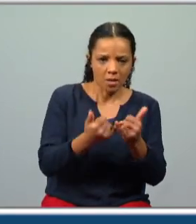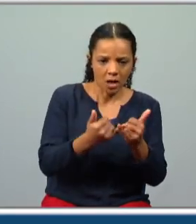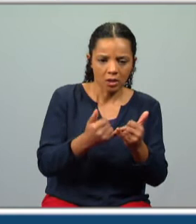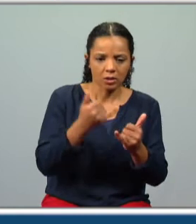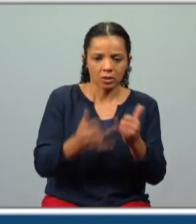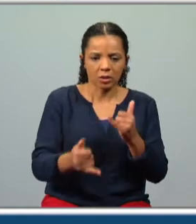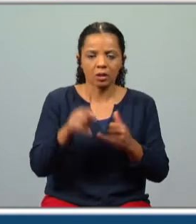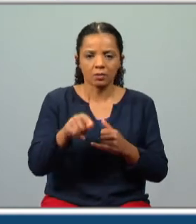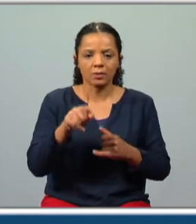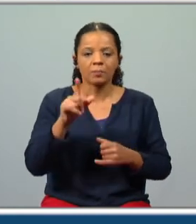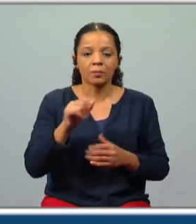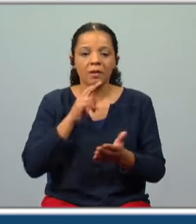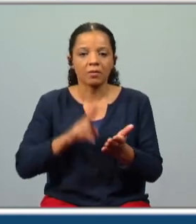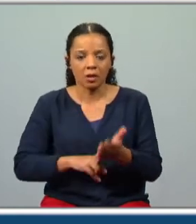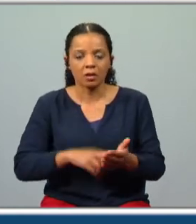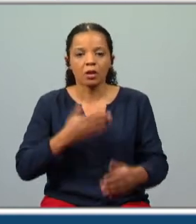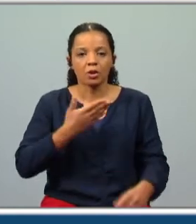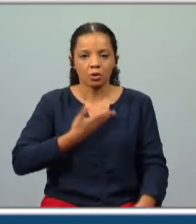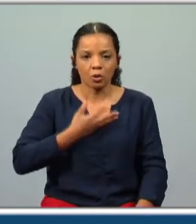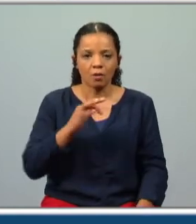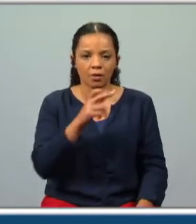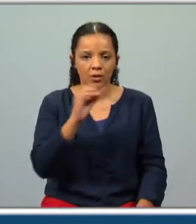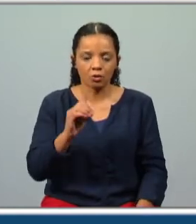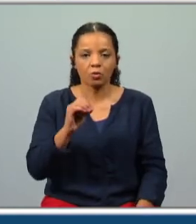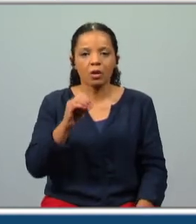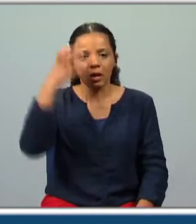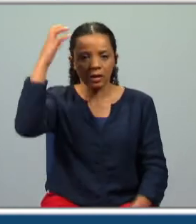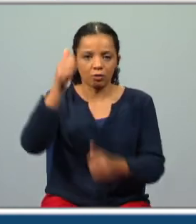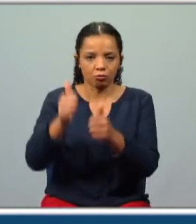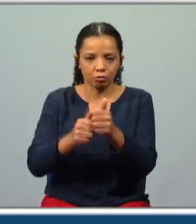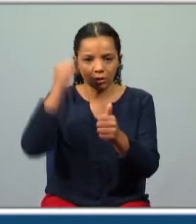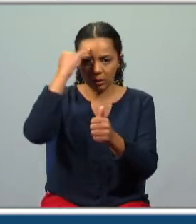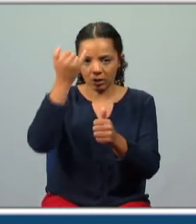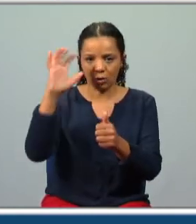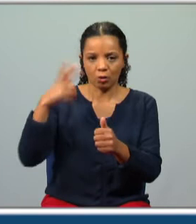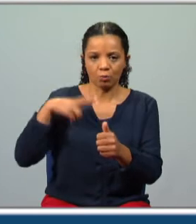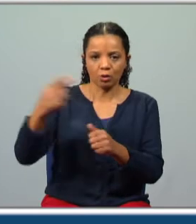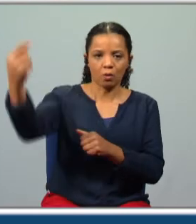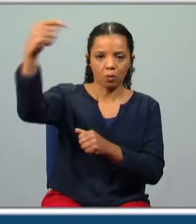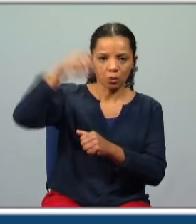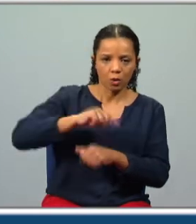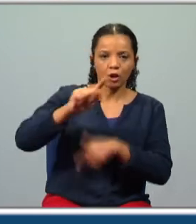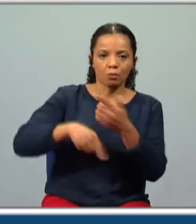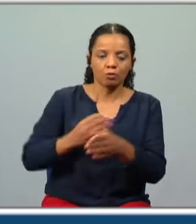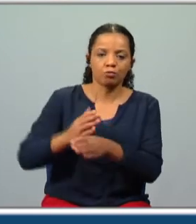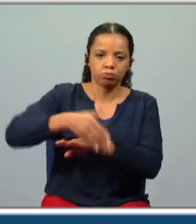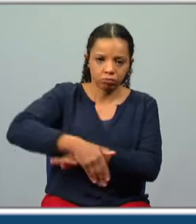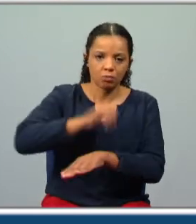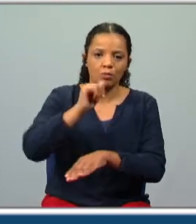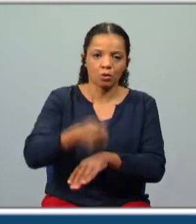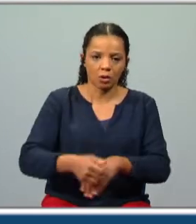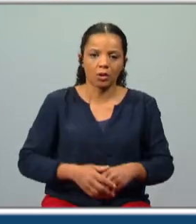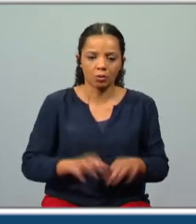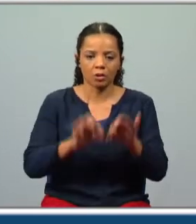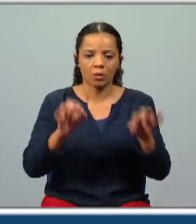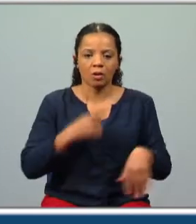comombaça isto também foi verdade de D. Francisco de Almeida que foi o primeiro vice-rei da Índia quando vinha para Portugal cheio de glória não fregou ali e morreu como vai ser